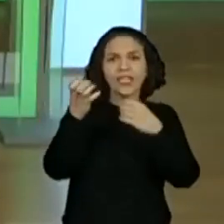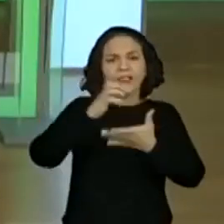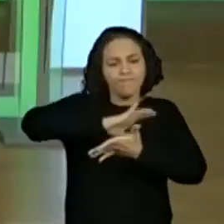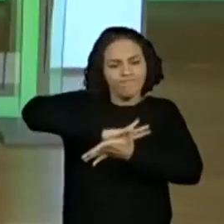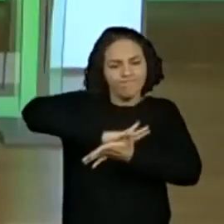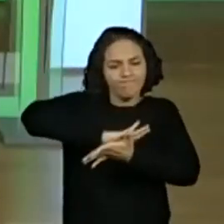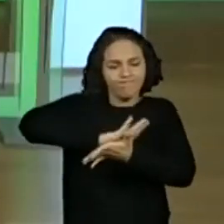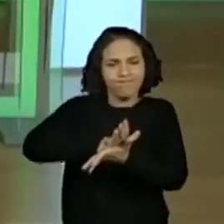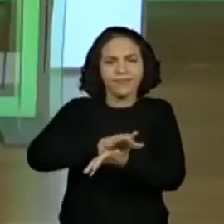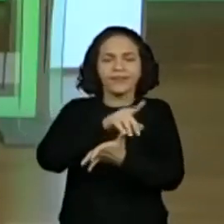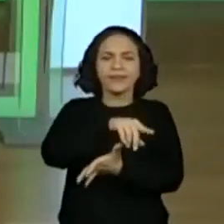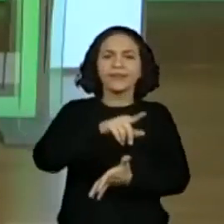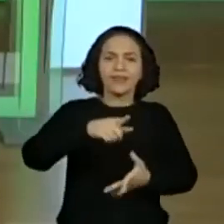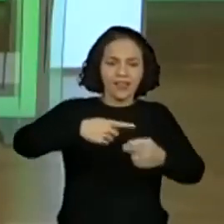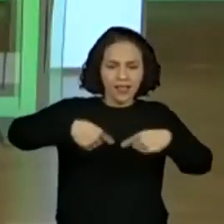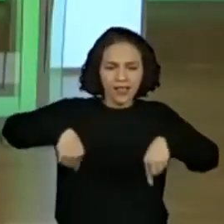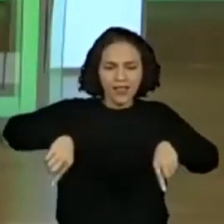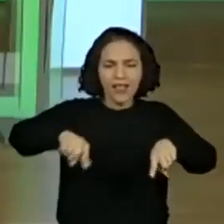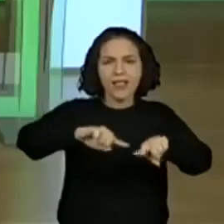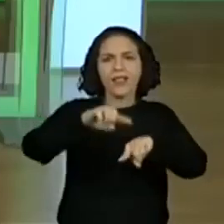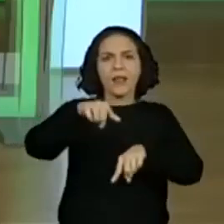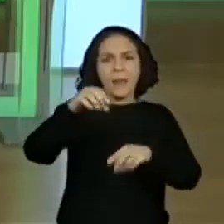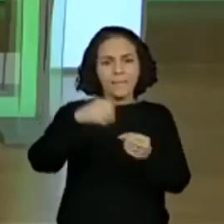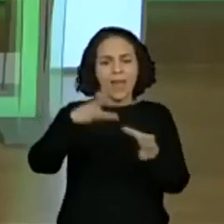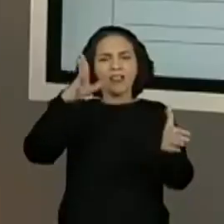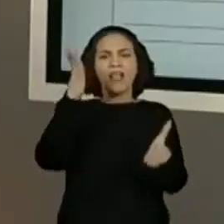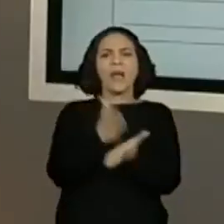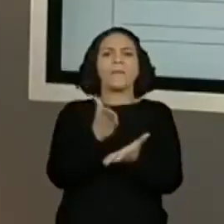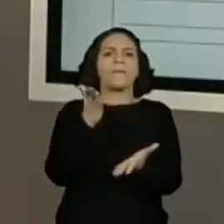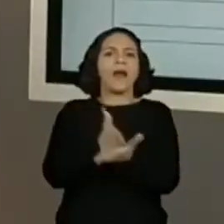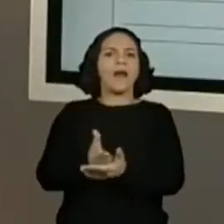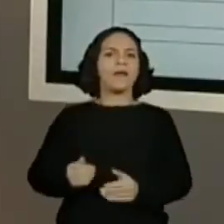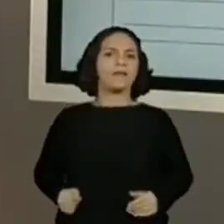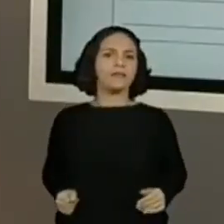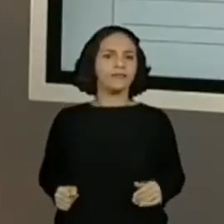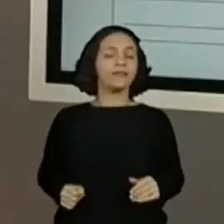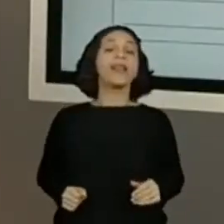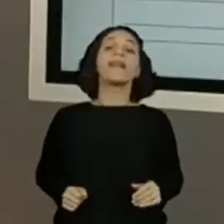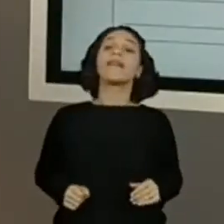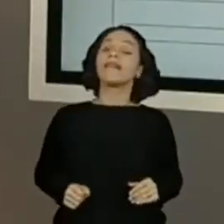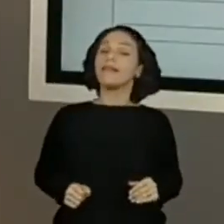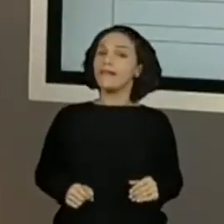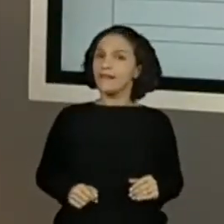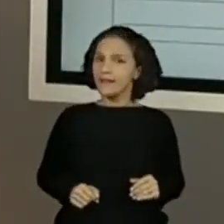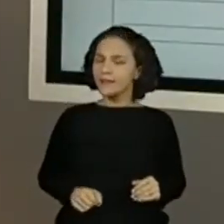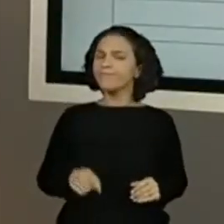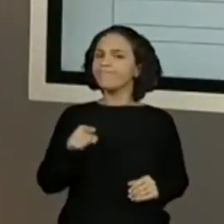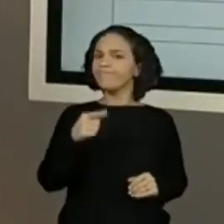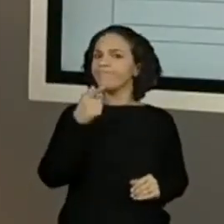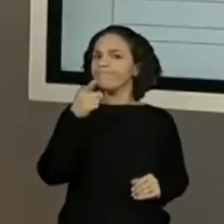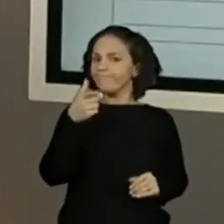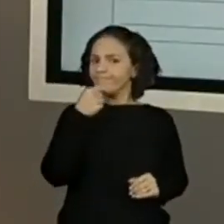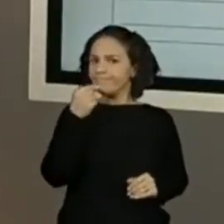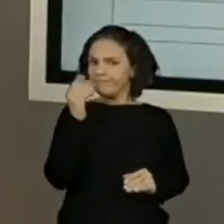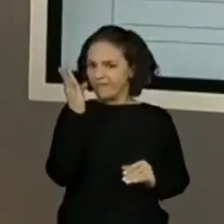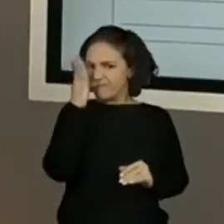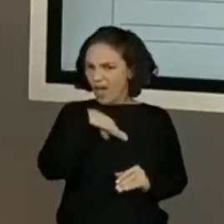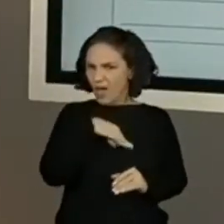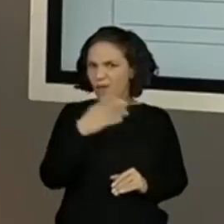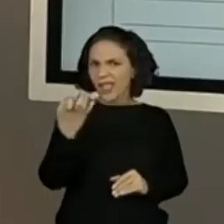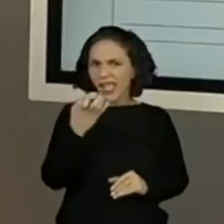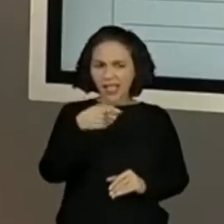a magia desse lado. olha que informação importante. O vilão quer acabar com a magia. Então,